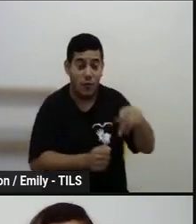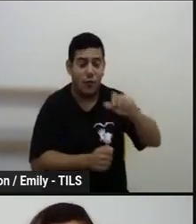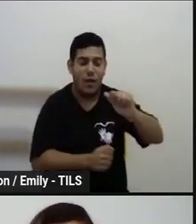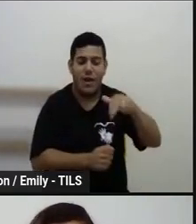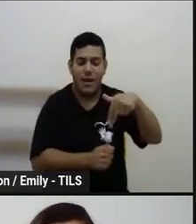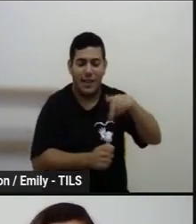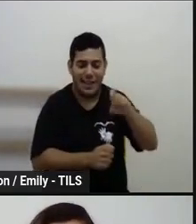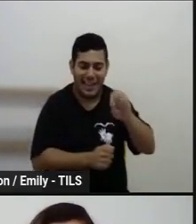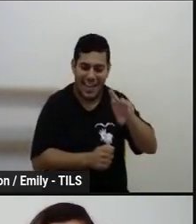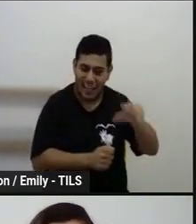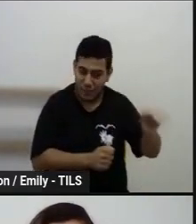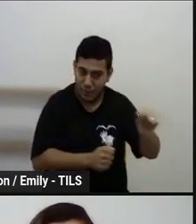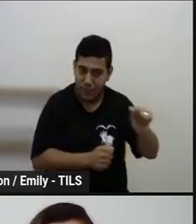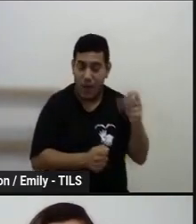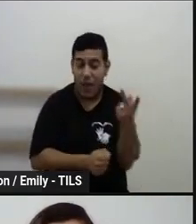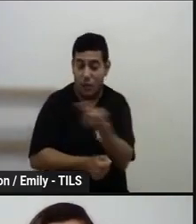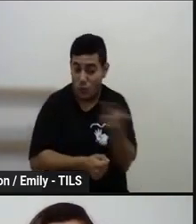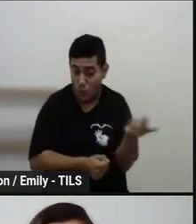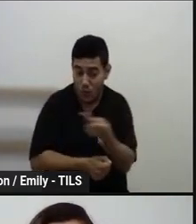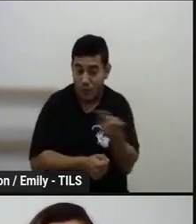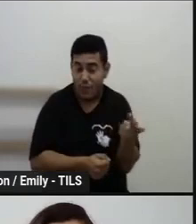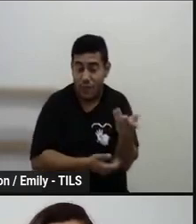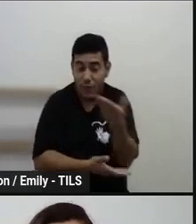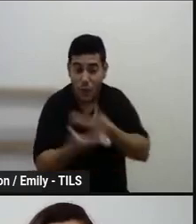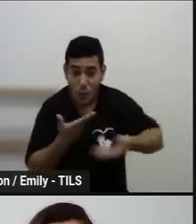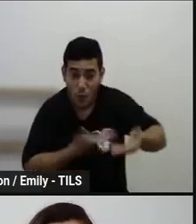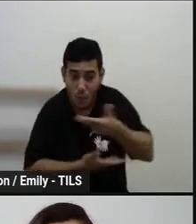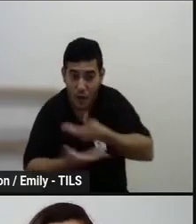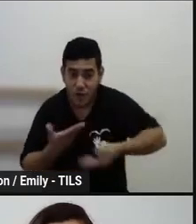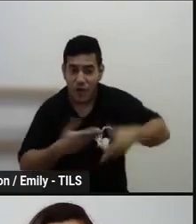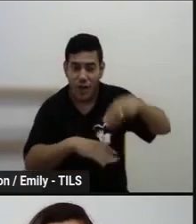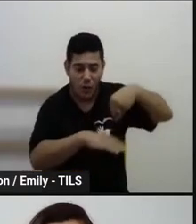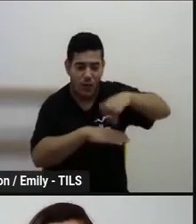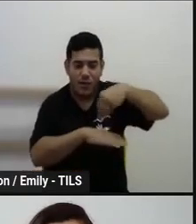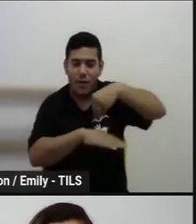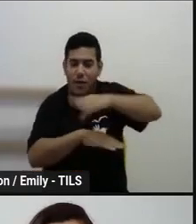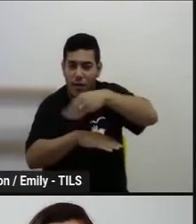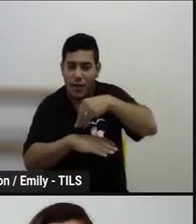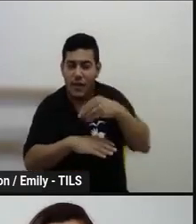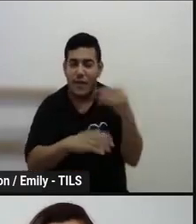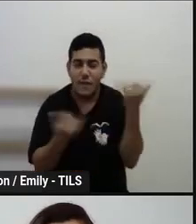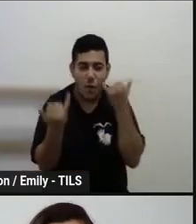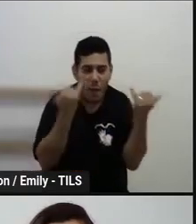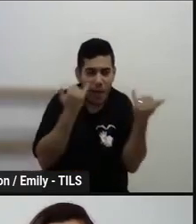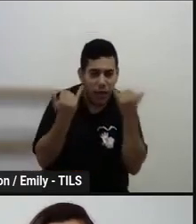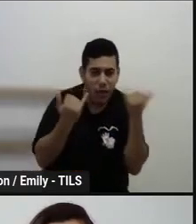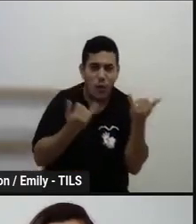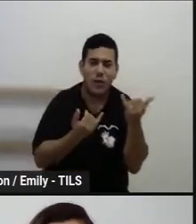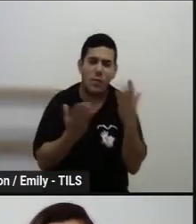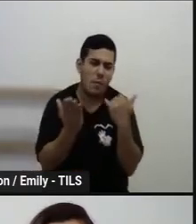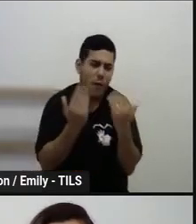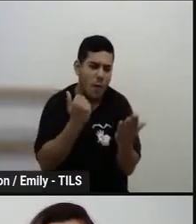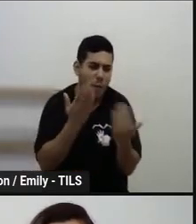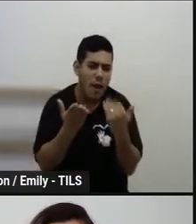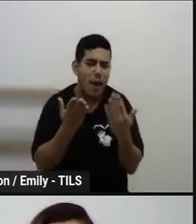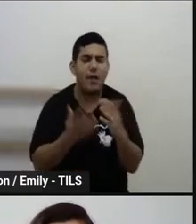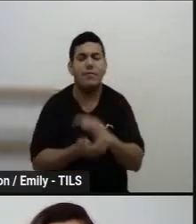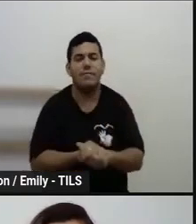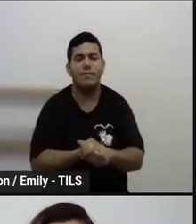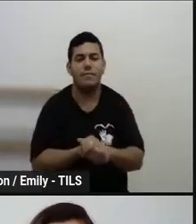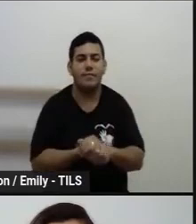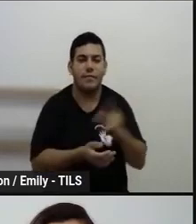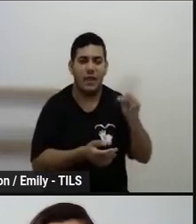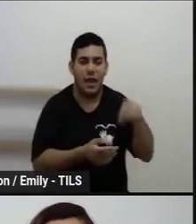compartilhar algumas informações e fazer um bate-papo, assim, com vocês sobre o